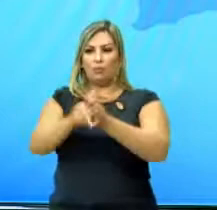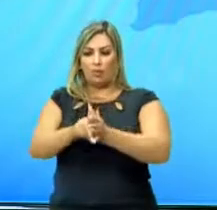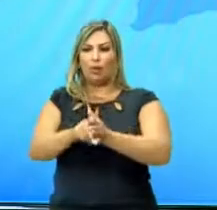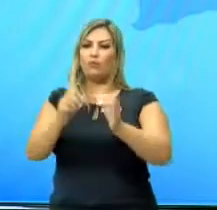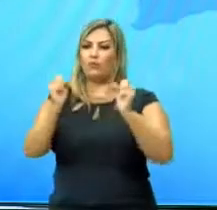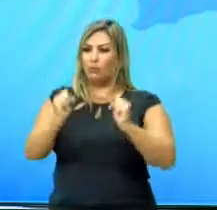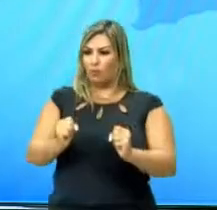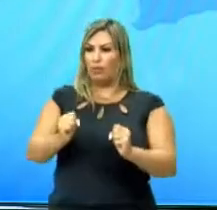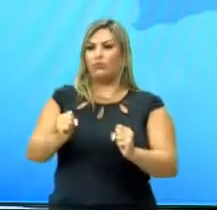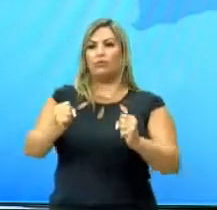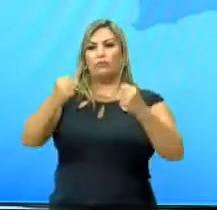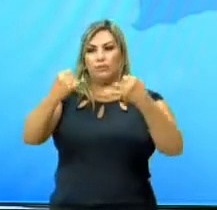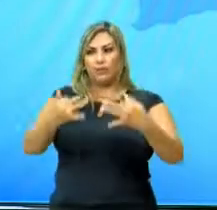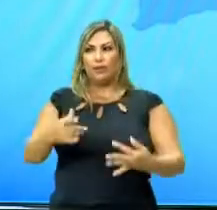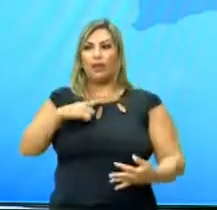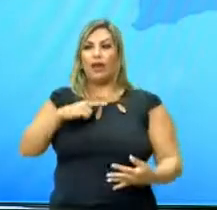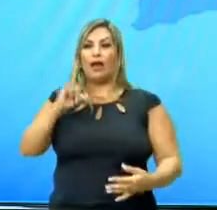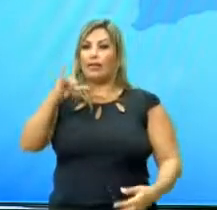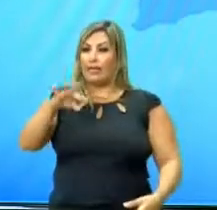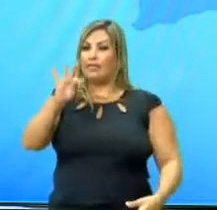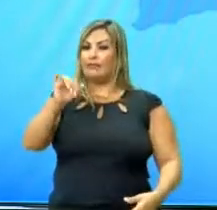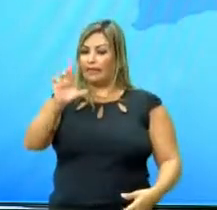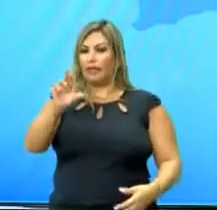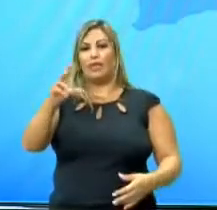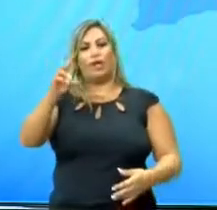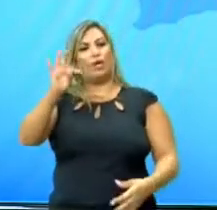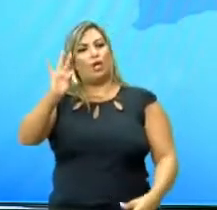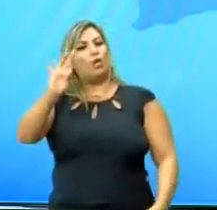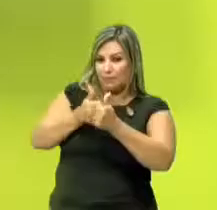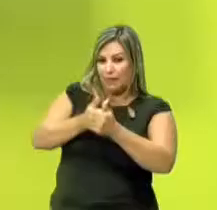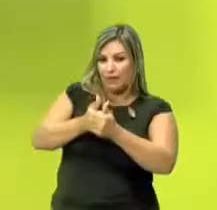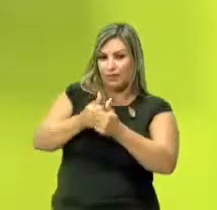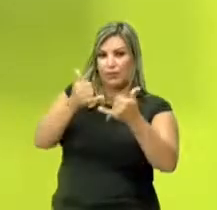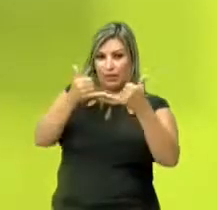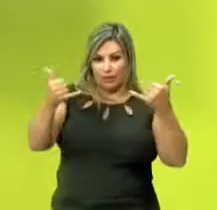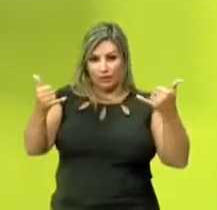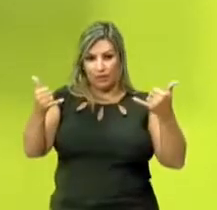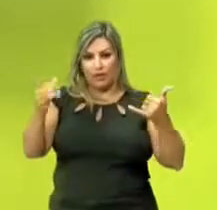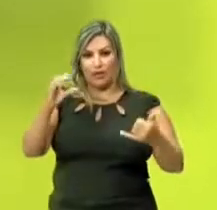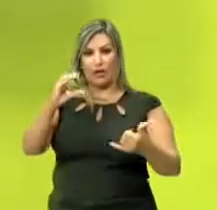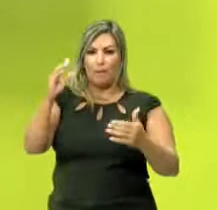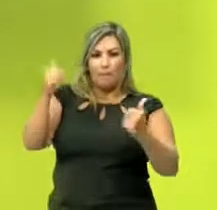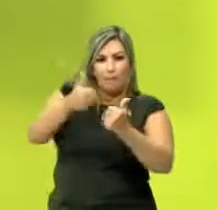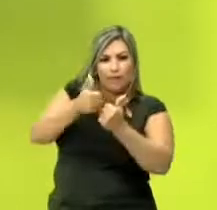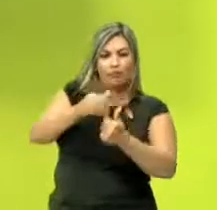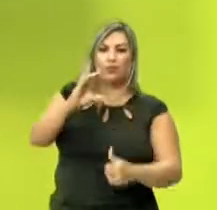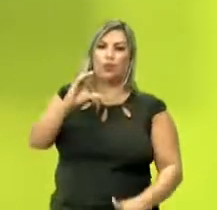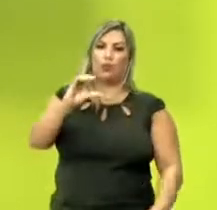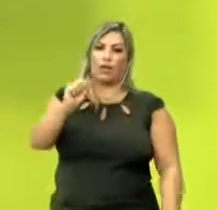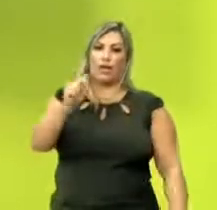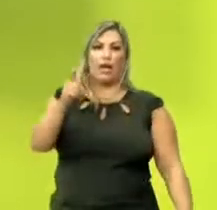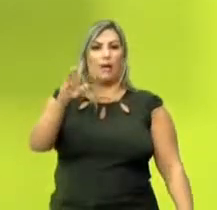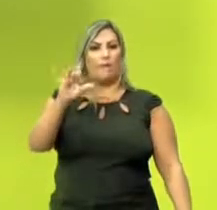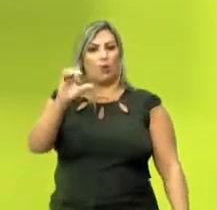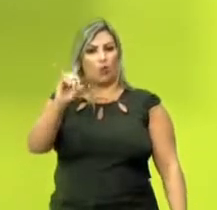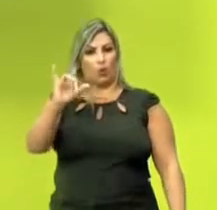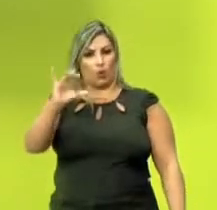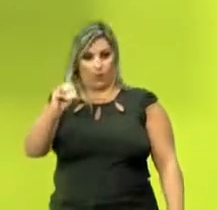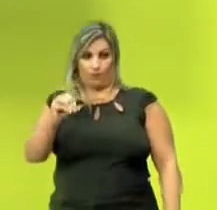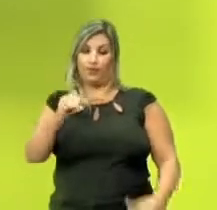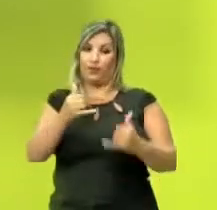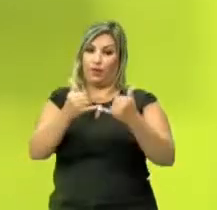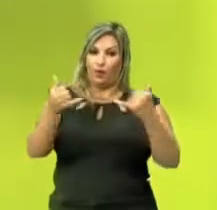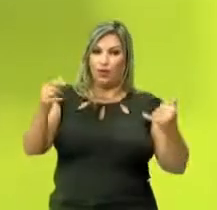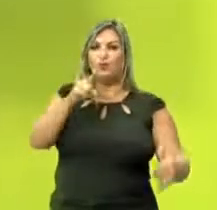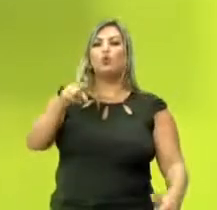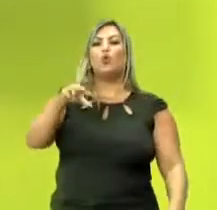gente pode chamar de intertropical. O é uma zona intertropical? Equador ao Trópico de Capricórnio, tá? Então, é uma zona